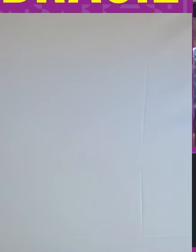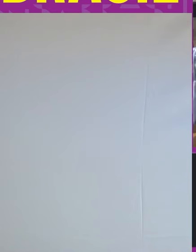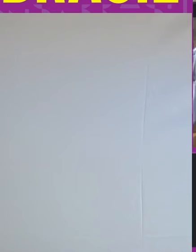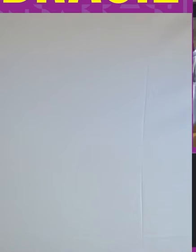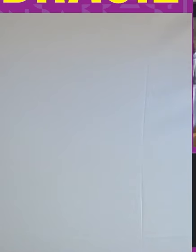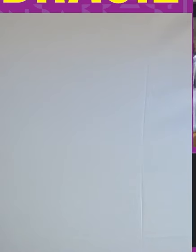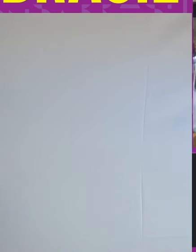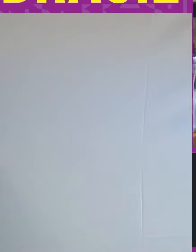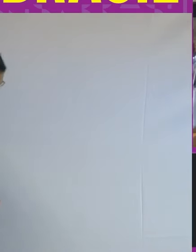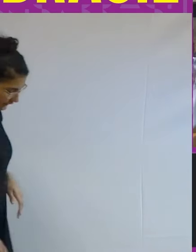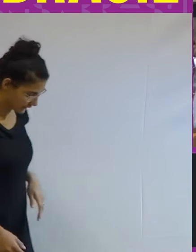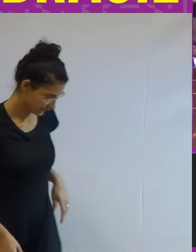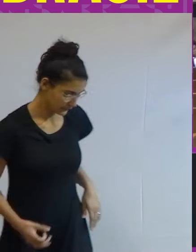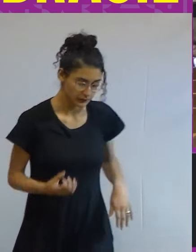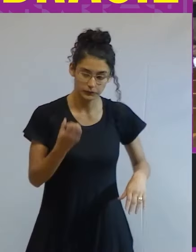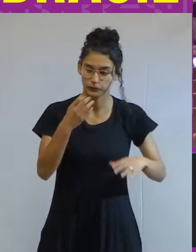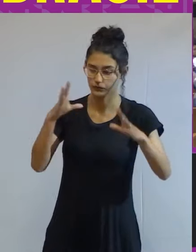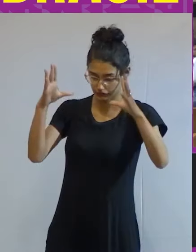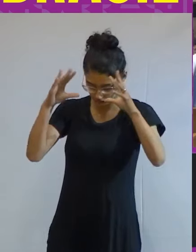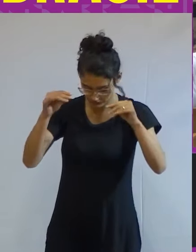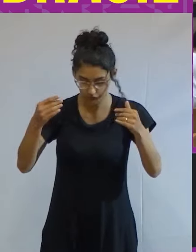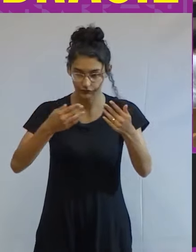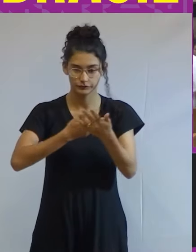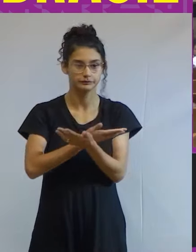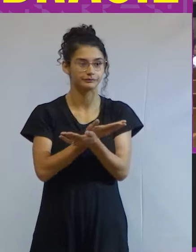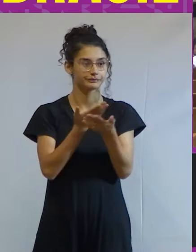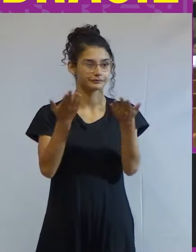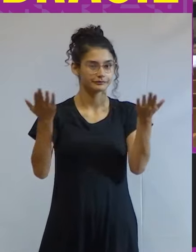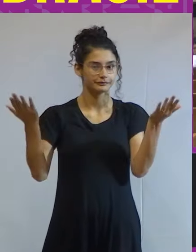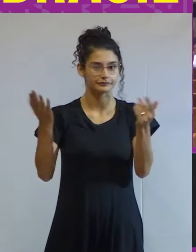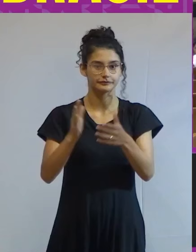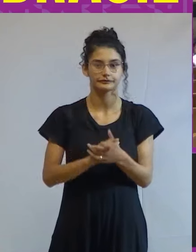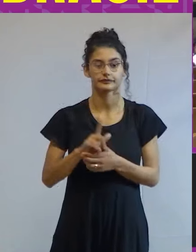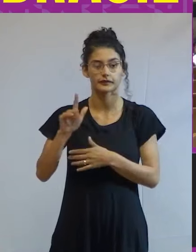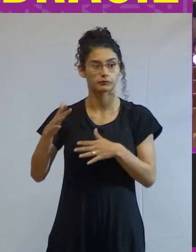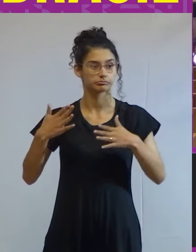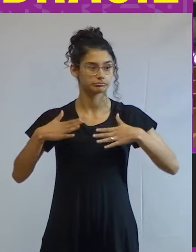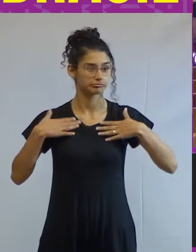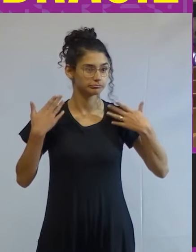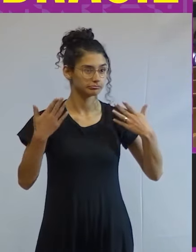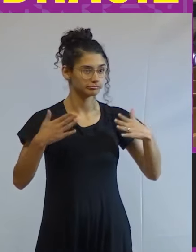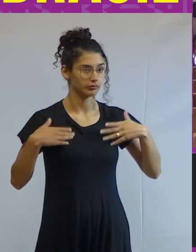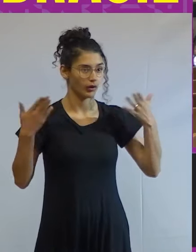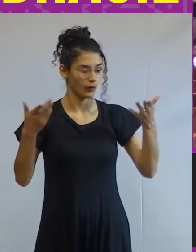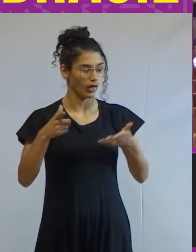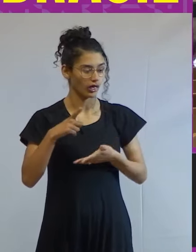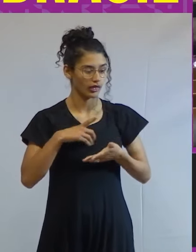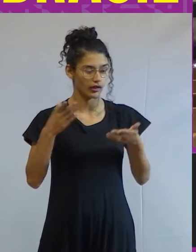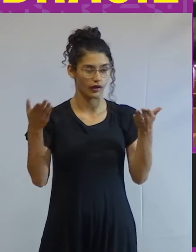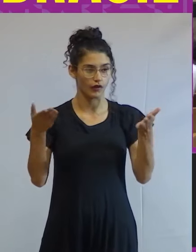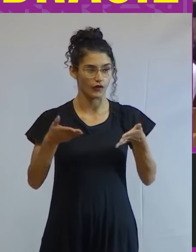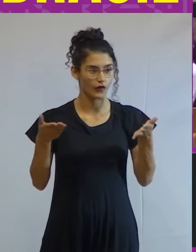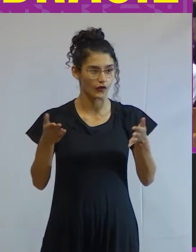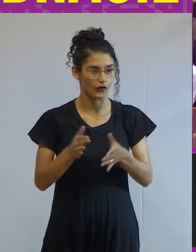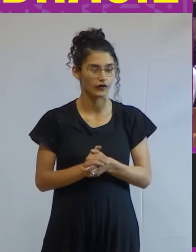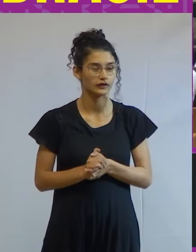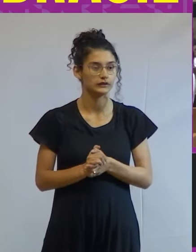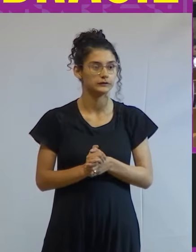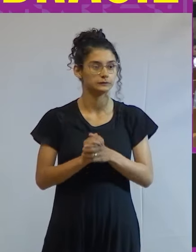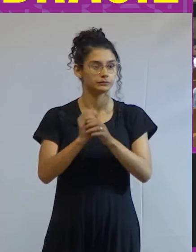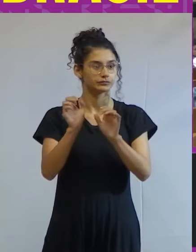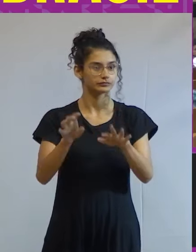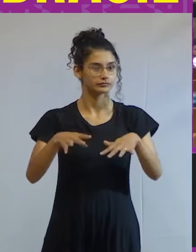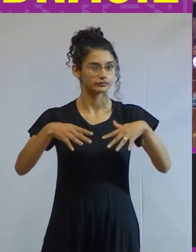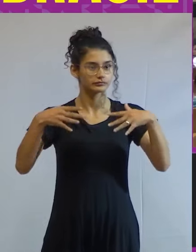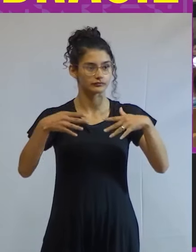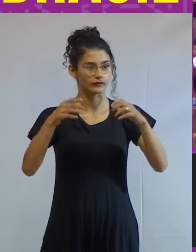Boa noite a todas e todos. É uma satisfação tê-los aqui no auditório,